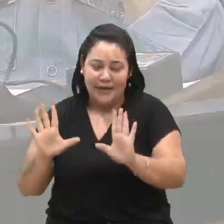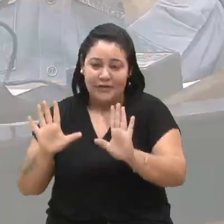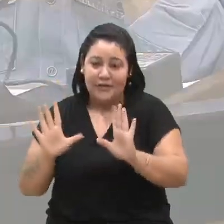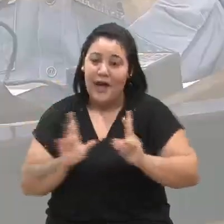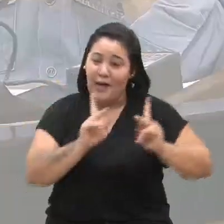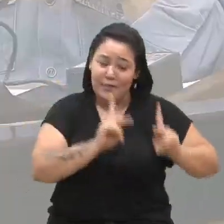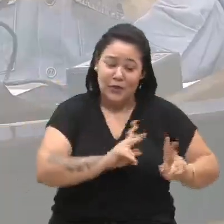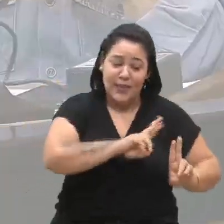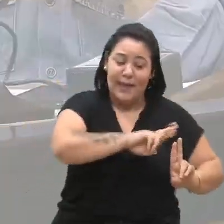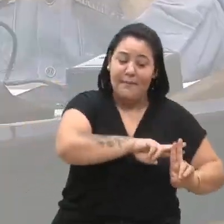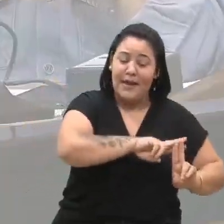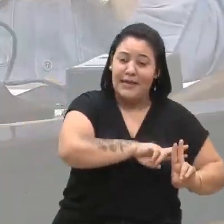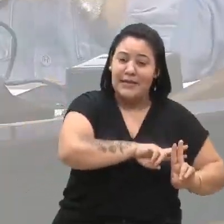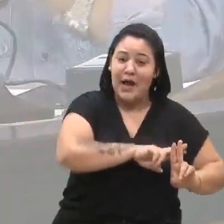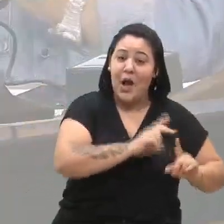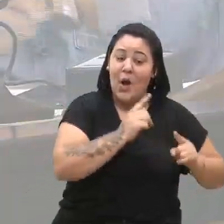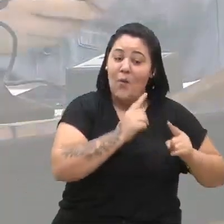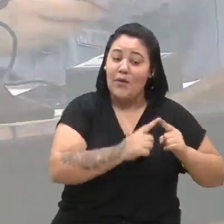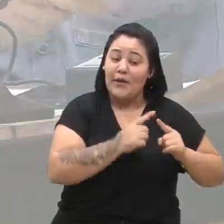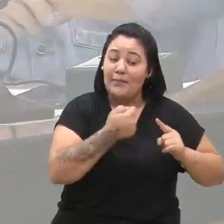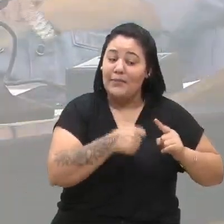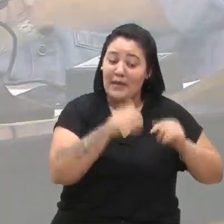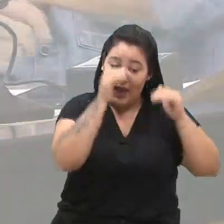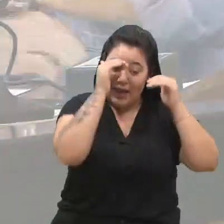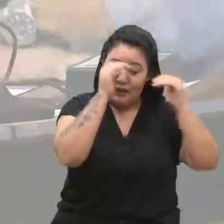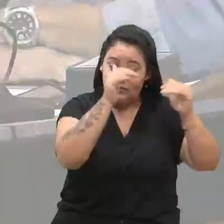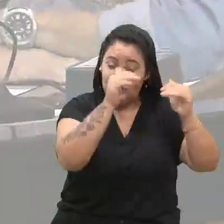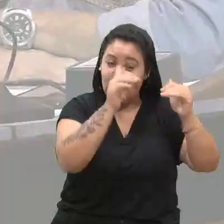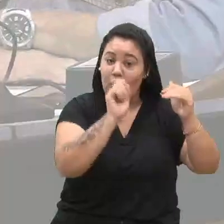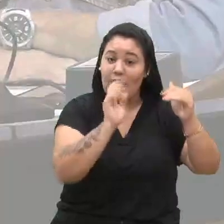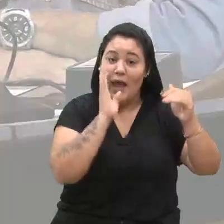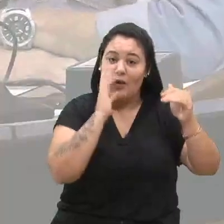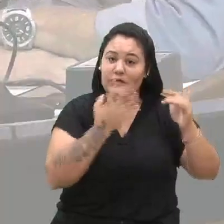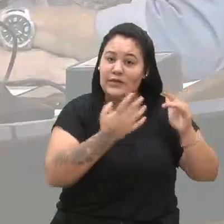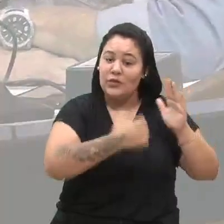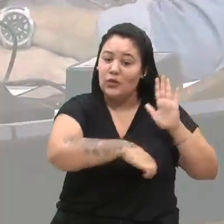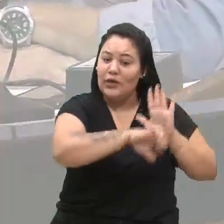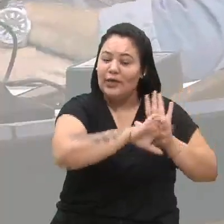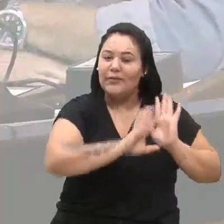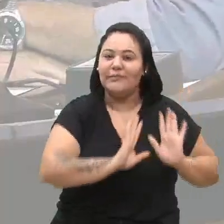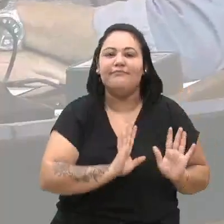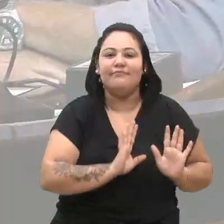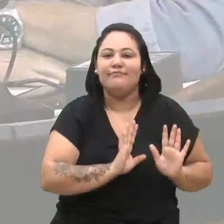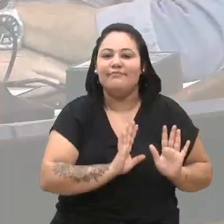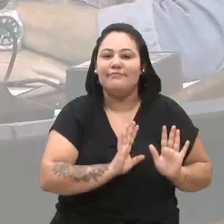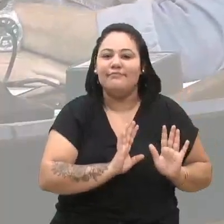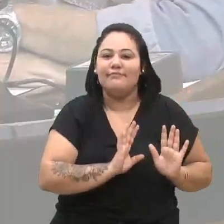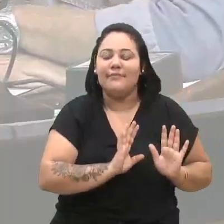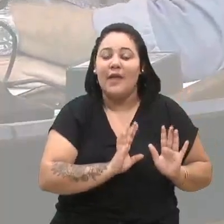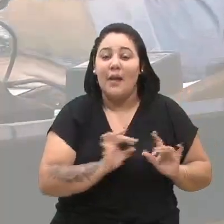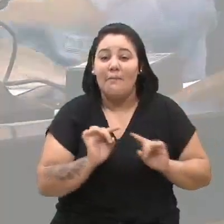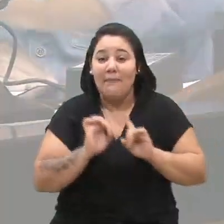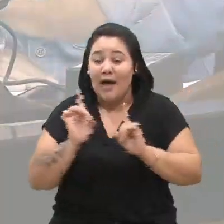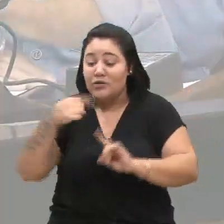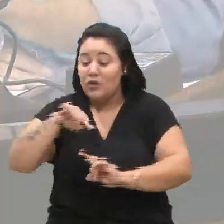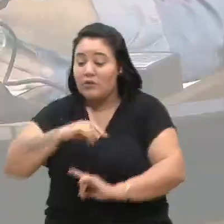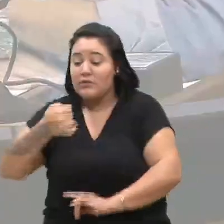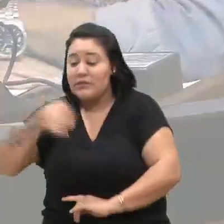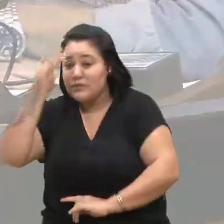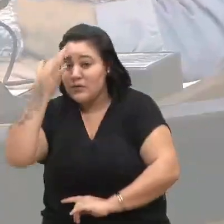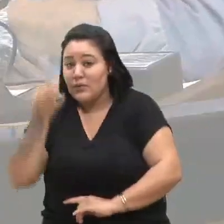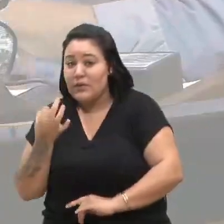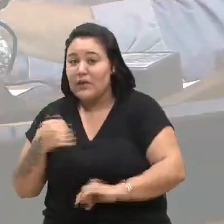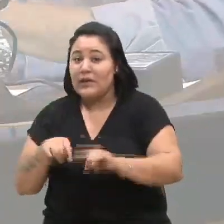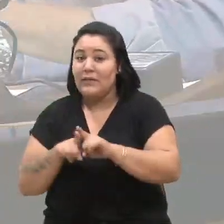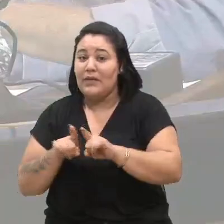precisam cumprir um rito judicial daquilo que assim fizeram. Mas nós precisamos também compreender que este